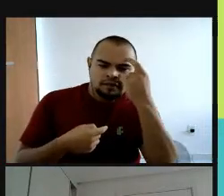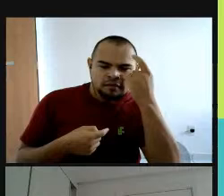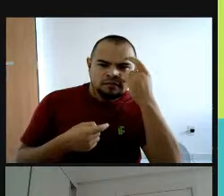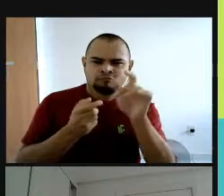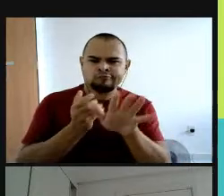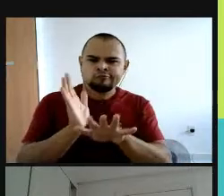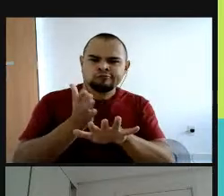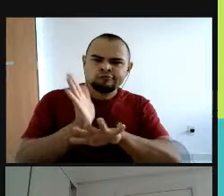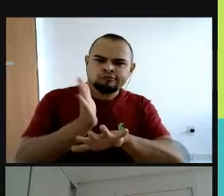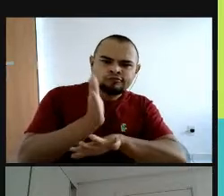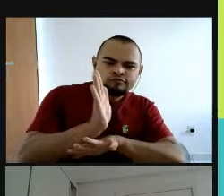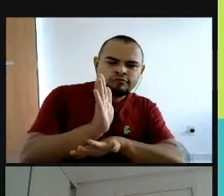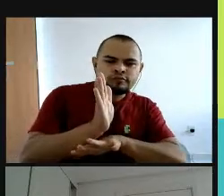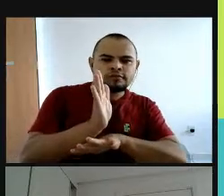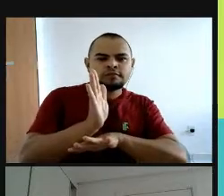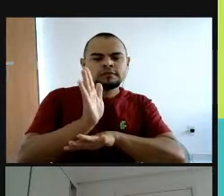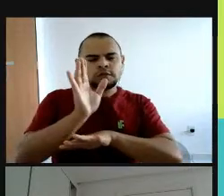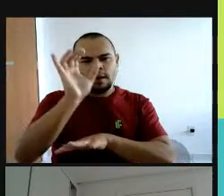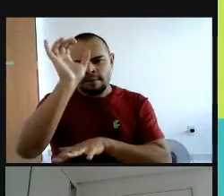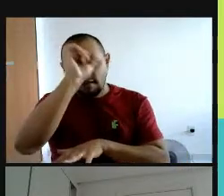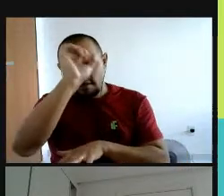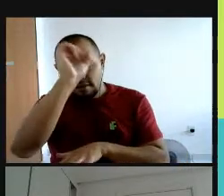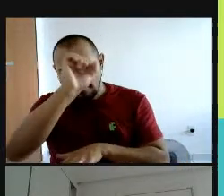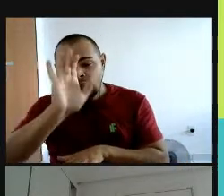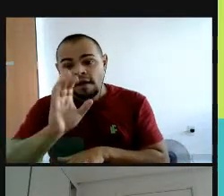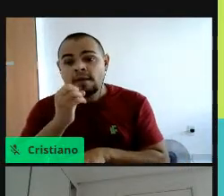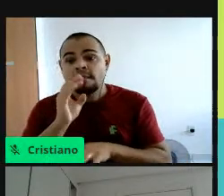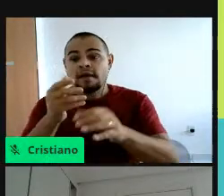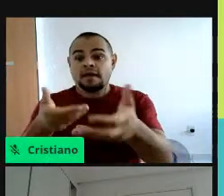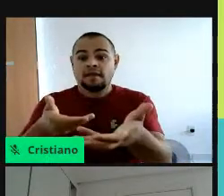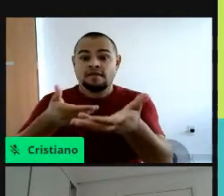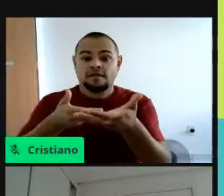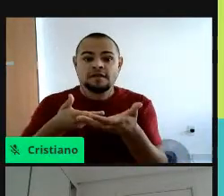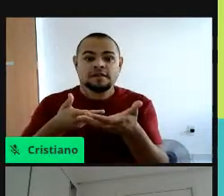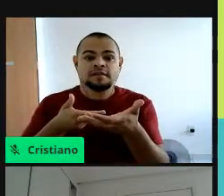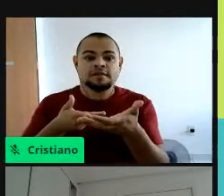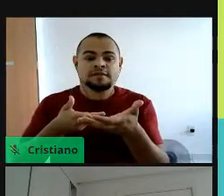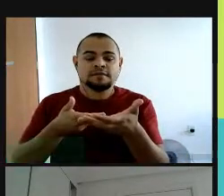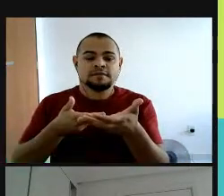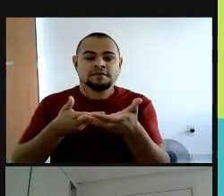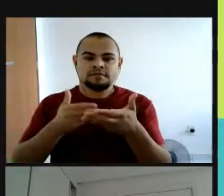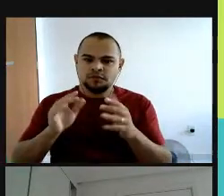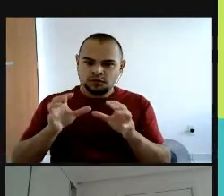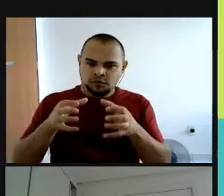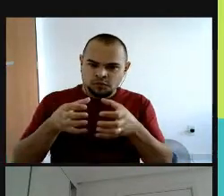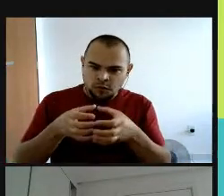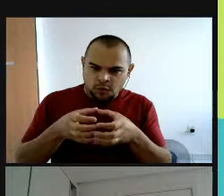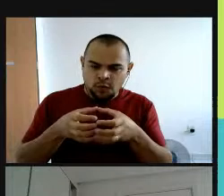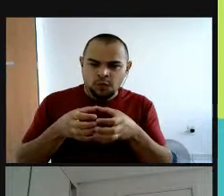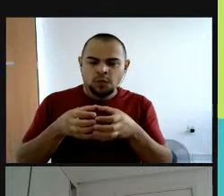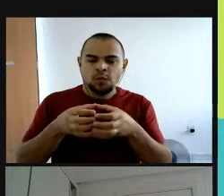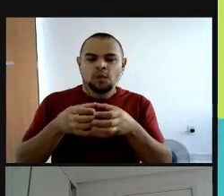de aprendizagem, mas, sejam bem-vindos, é, a equipe gosta de,